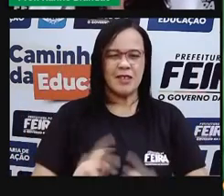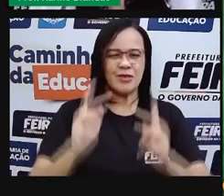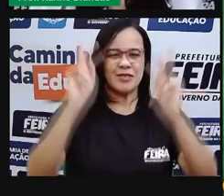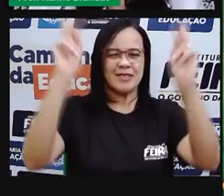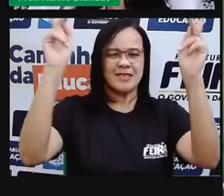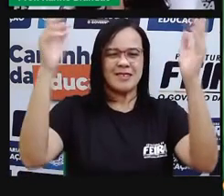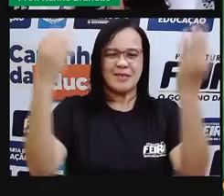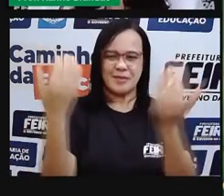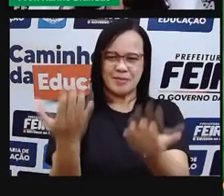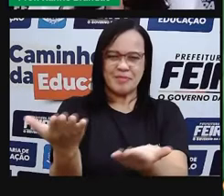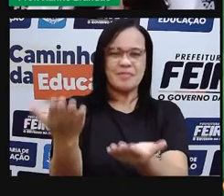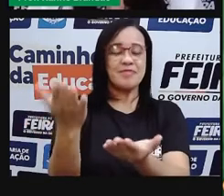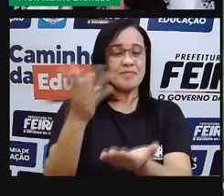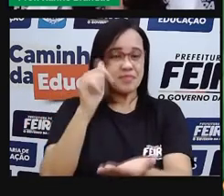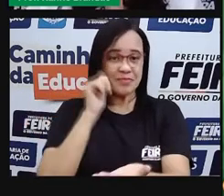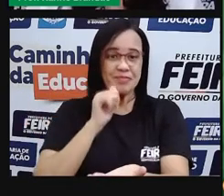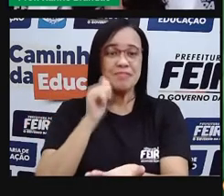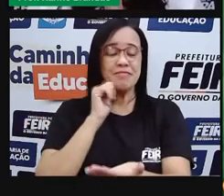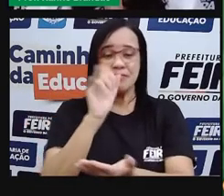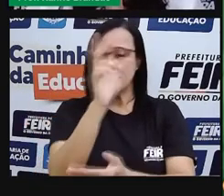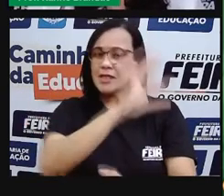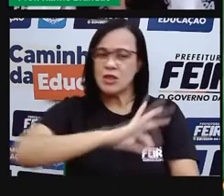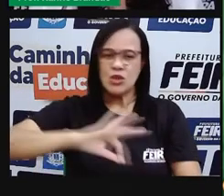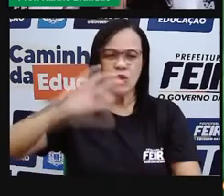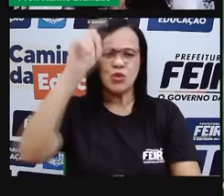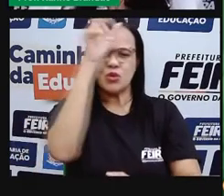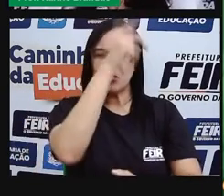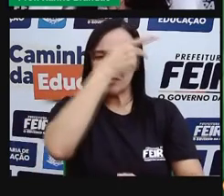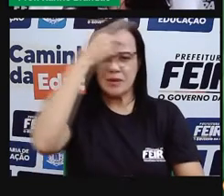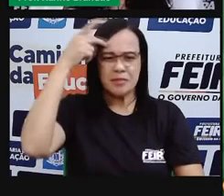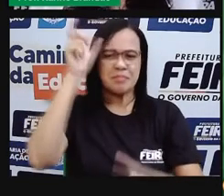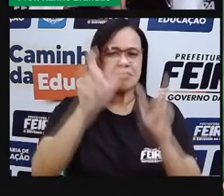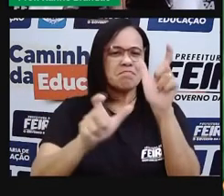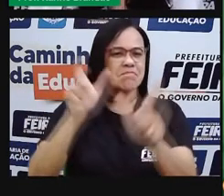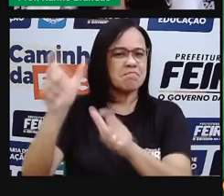lugar a todas as pessoas que vieram antes de nós.